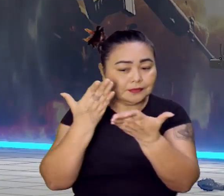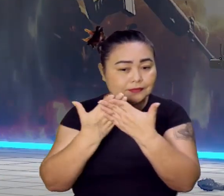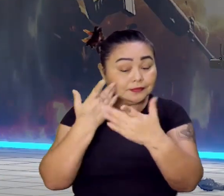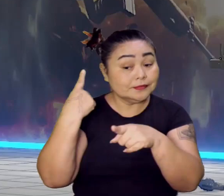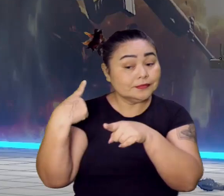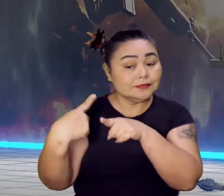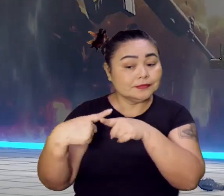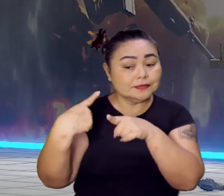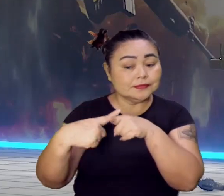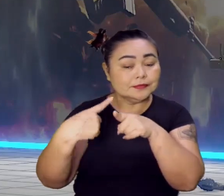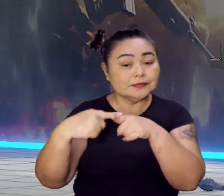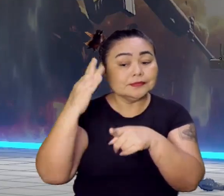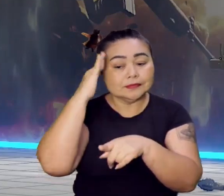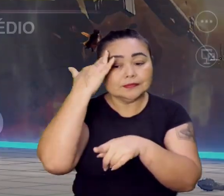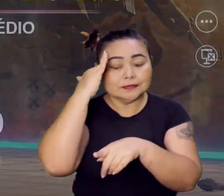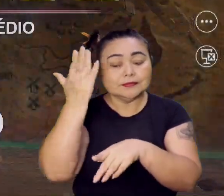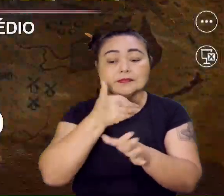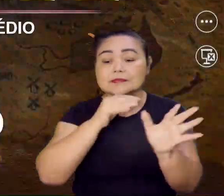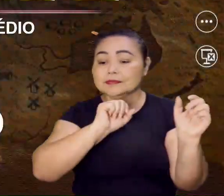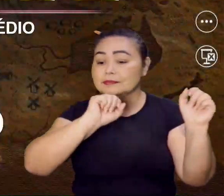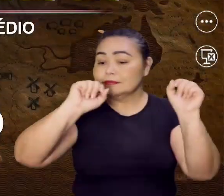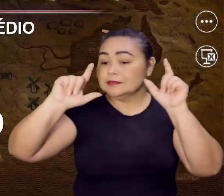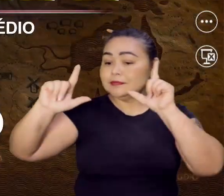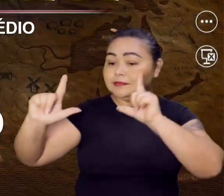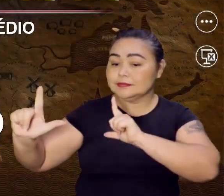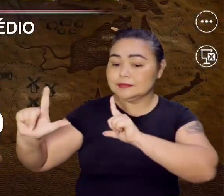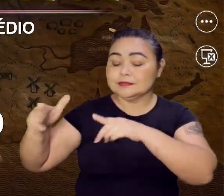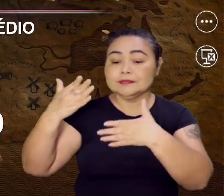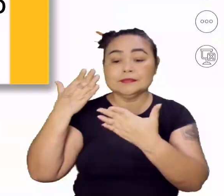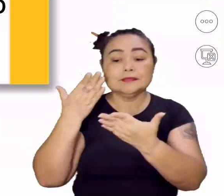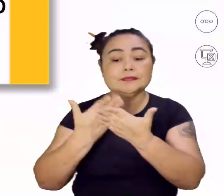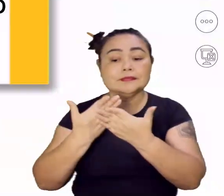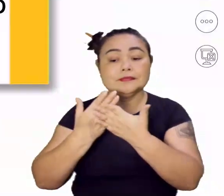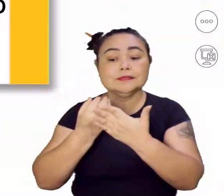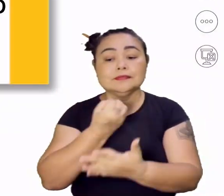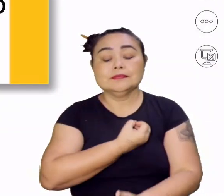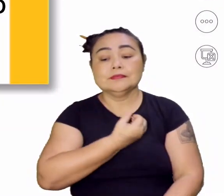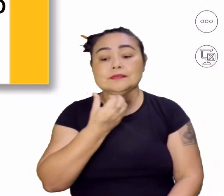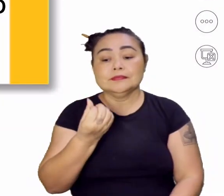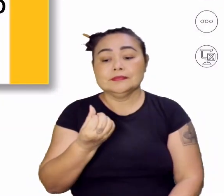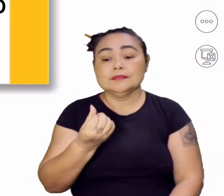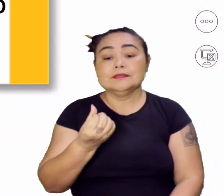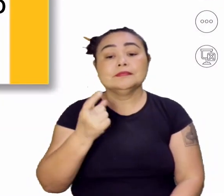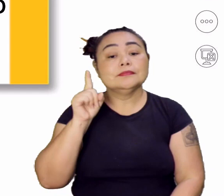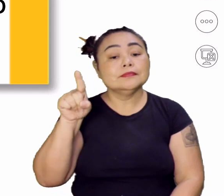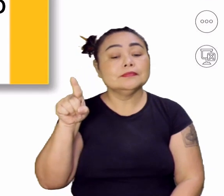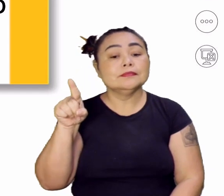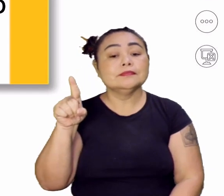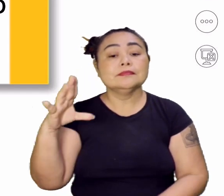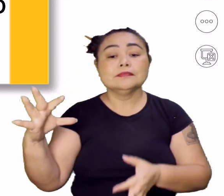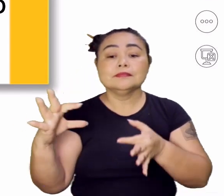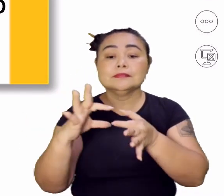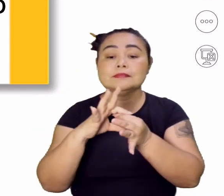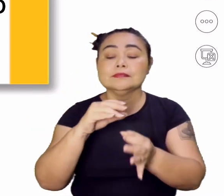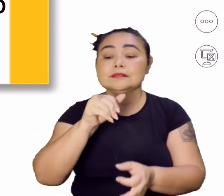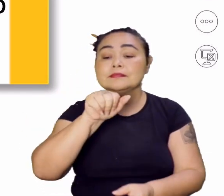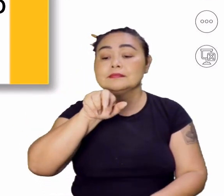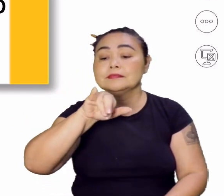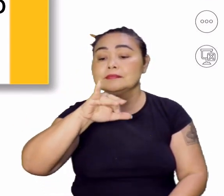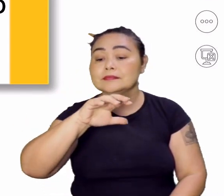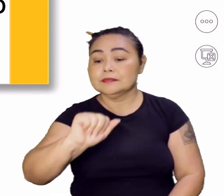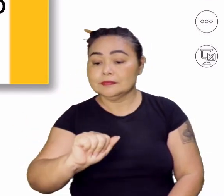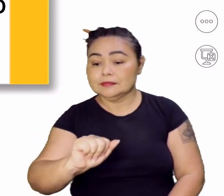vocês vão entender isso agora na tela para vocês, que a aula é a aula de número 6, que vai falar sobre União Ibérica.